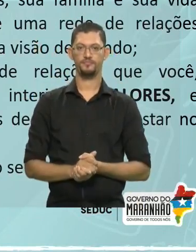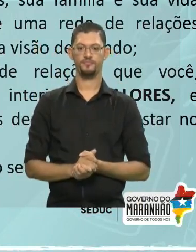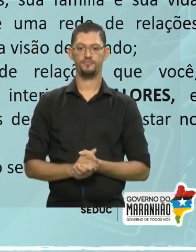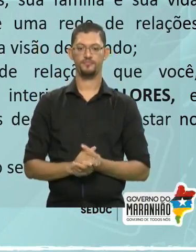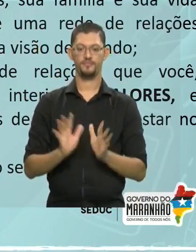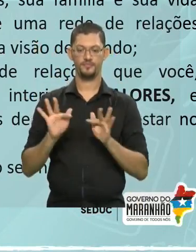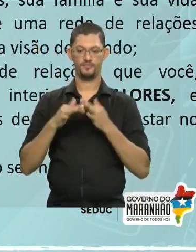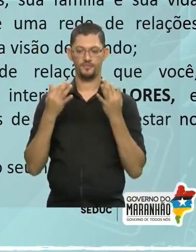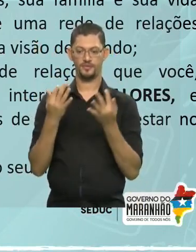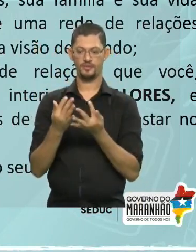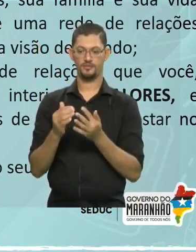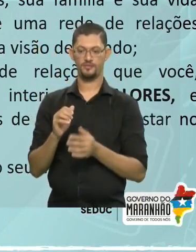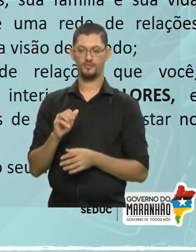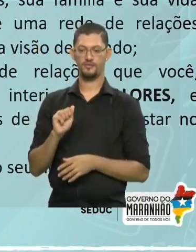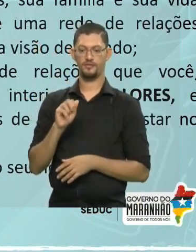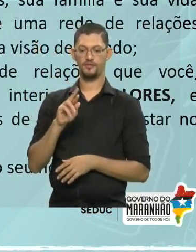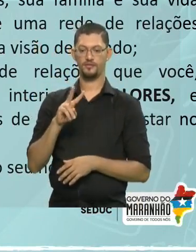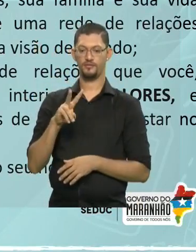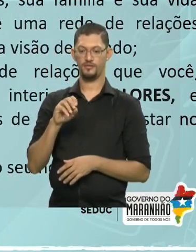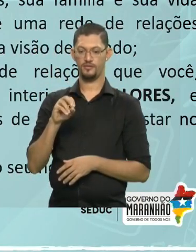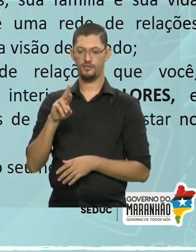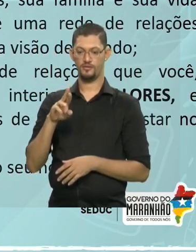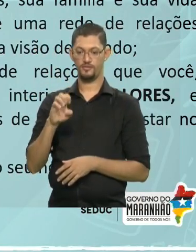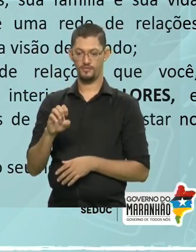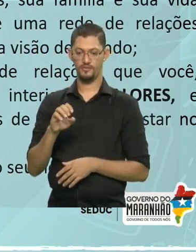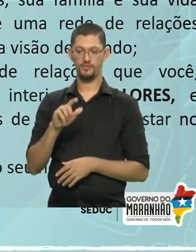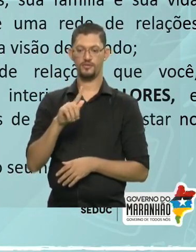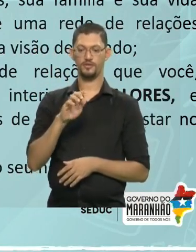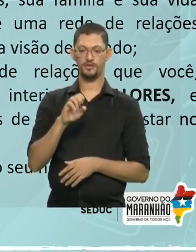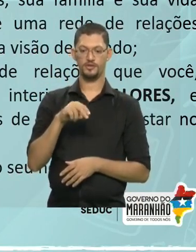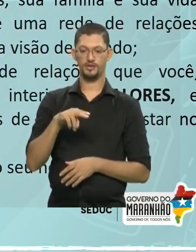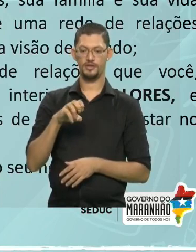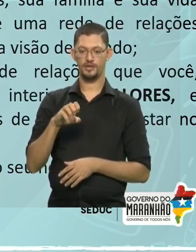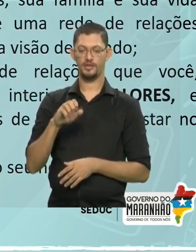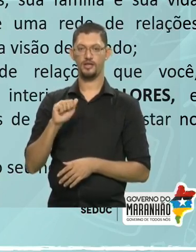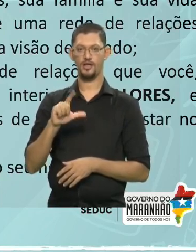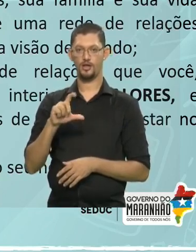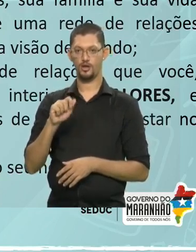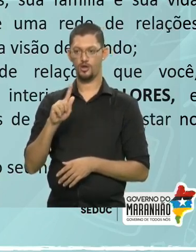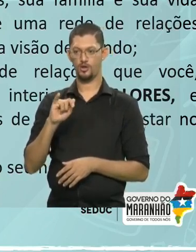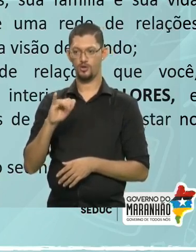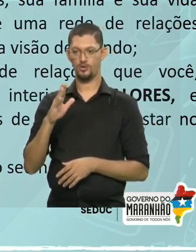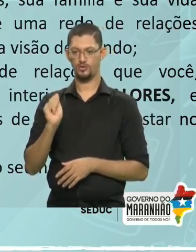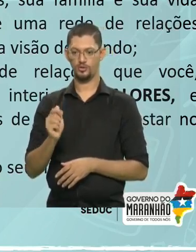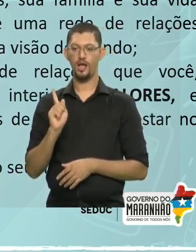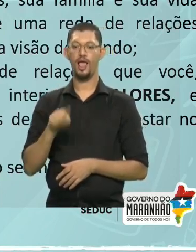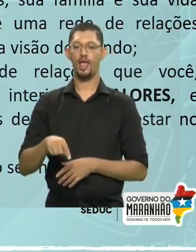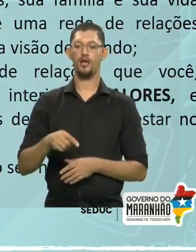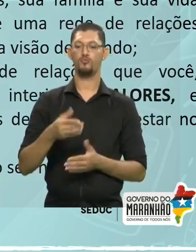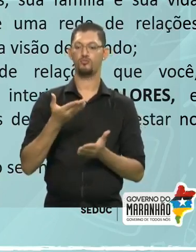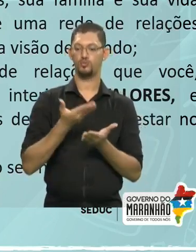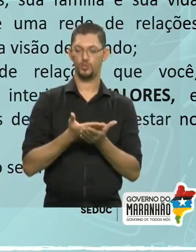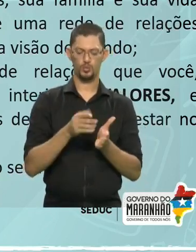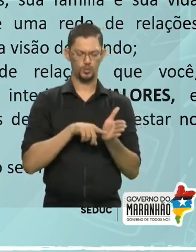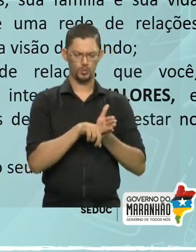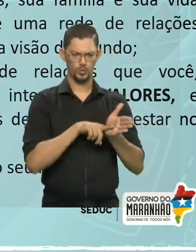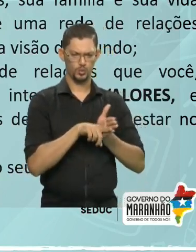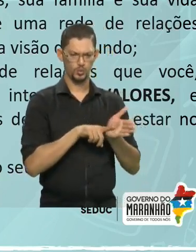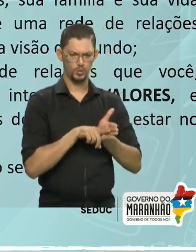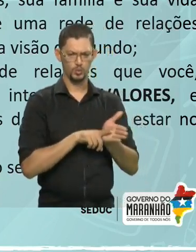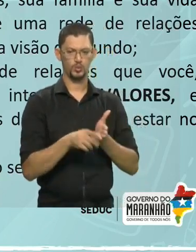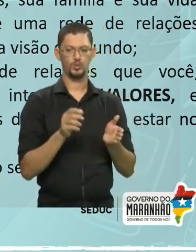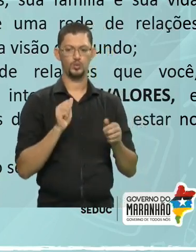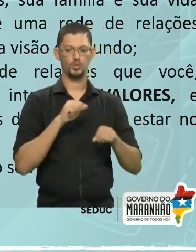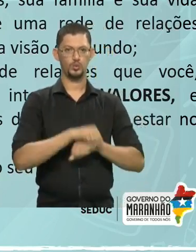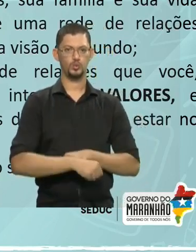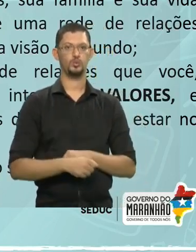genealógica. Isso é um estudo científico, a genealogia, que é justamente o estudo